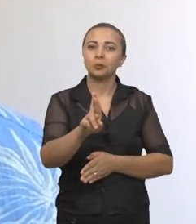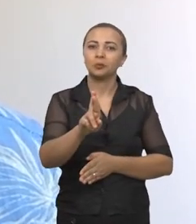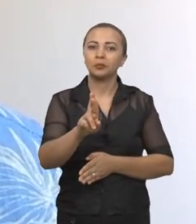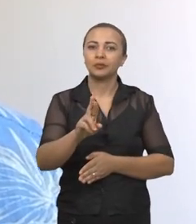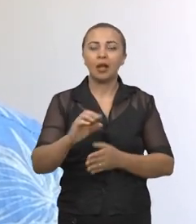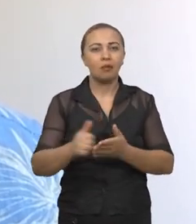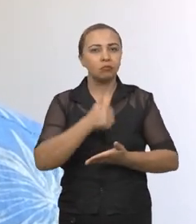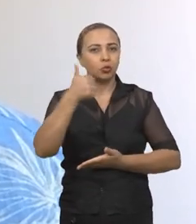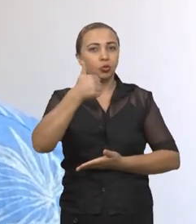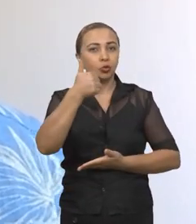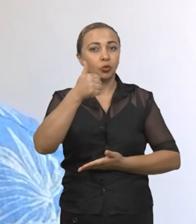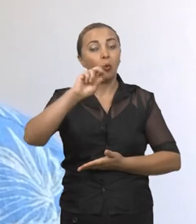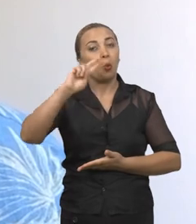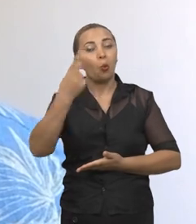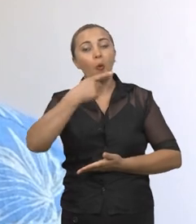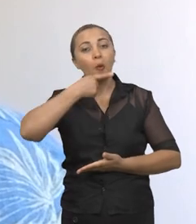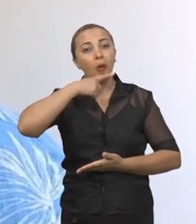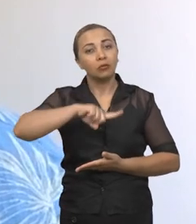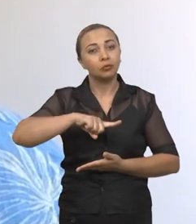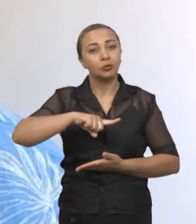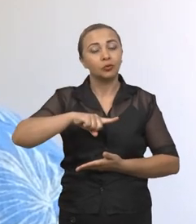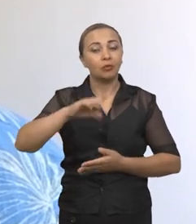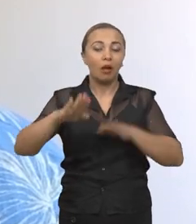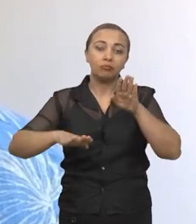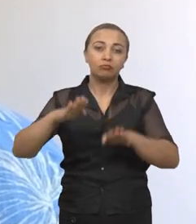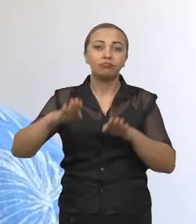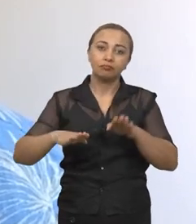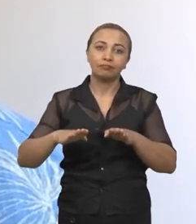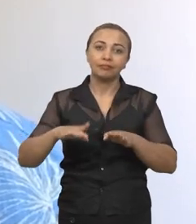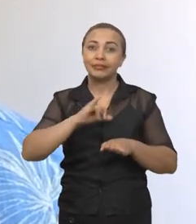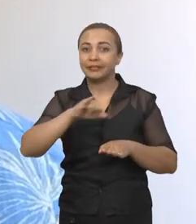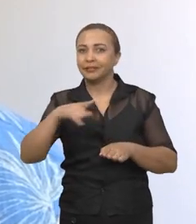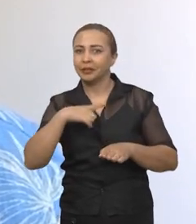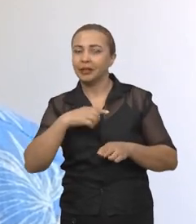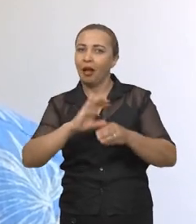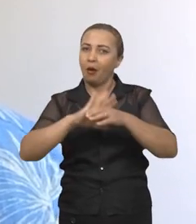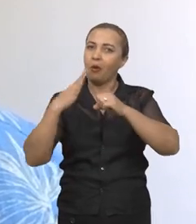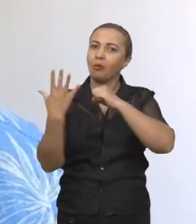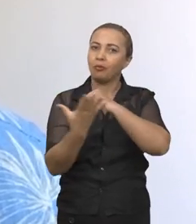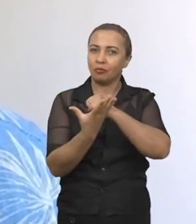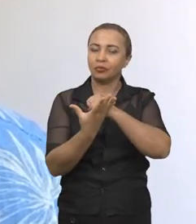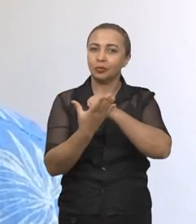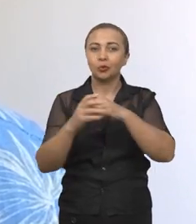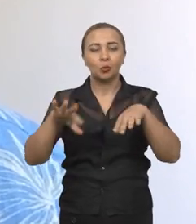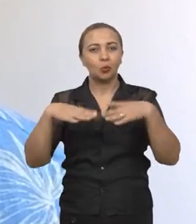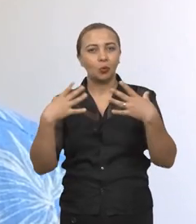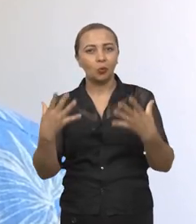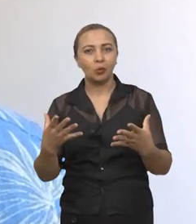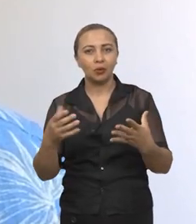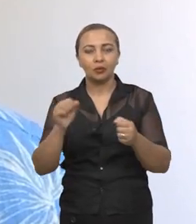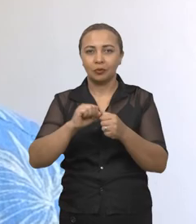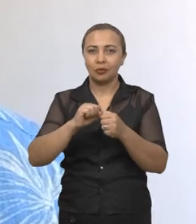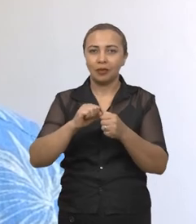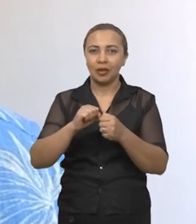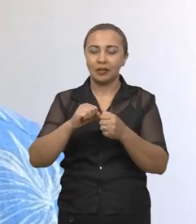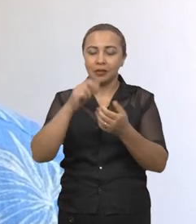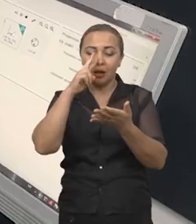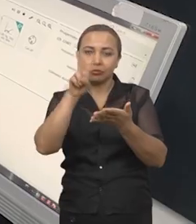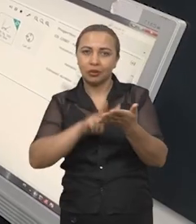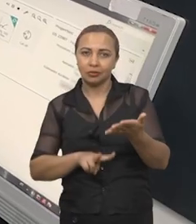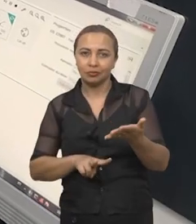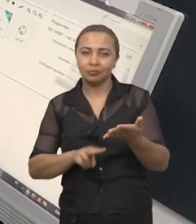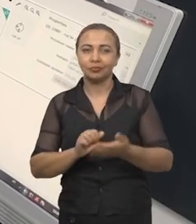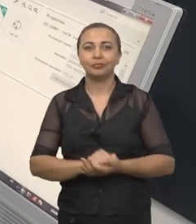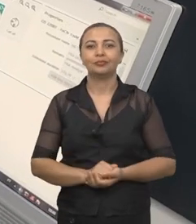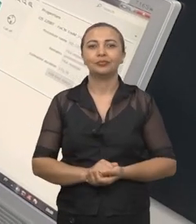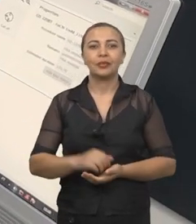positivo ou negativo em relação à incidência de Covid no momento do danado.